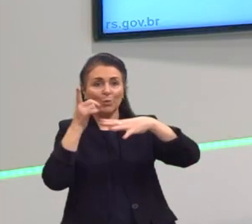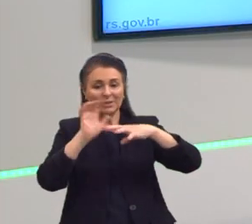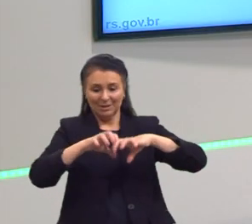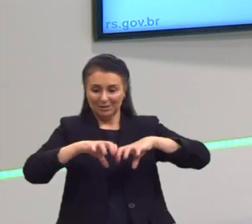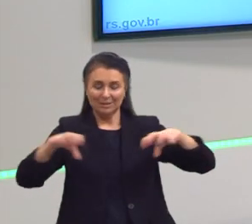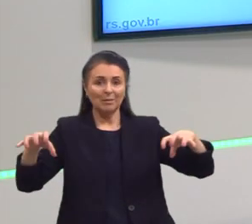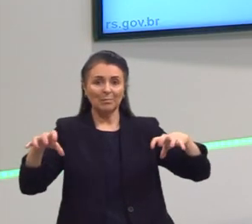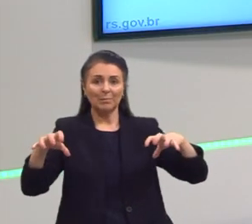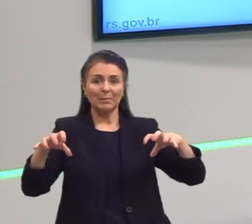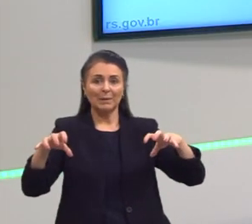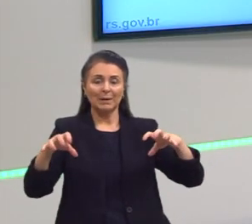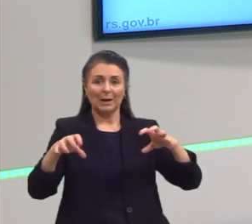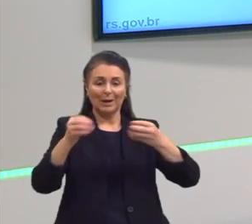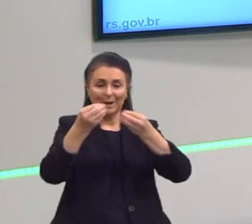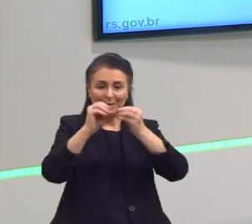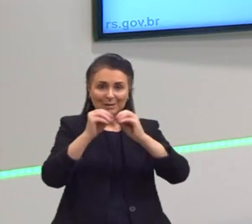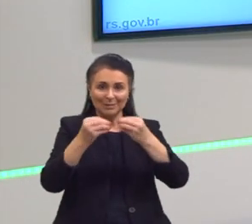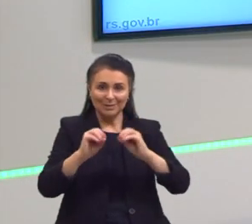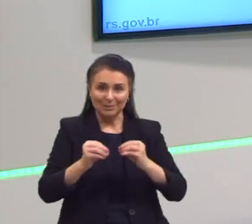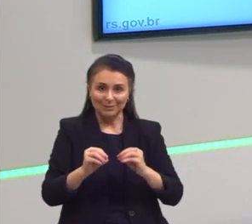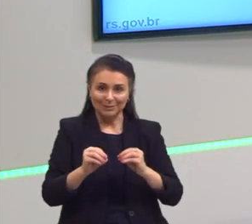dispersante, do disperso.